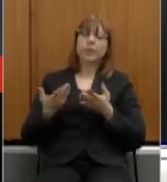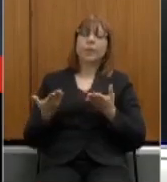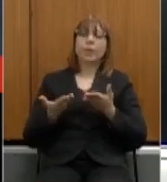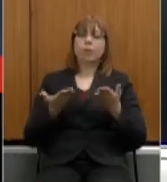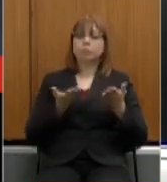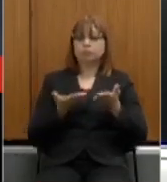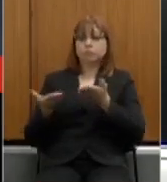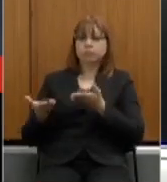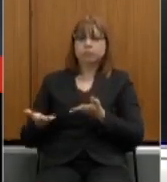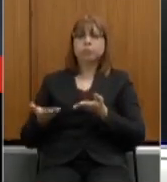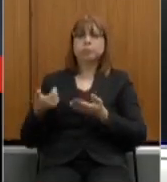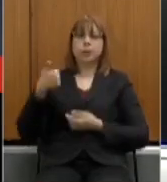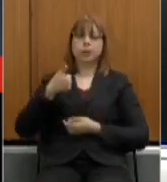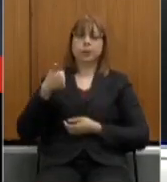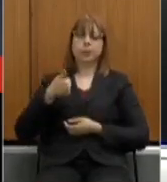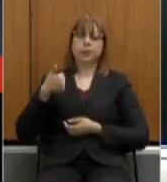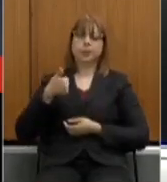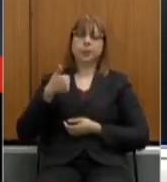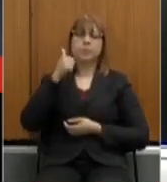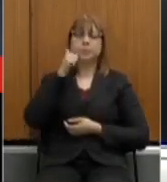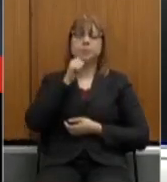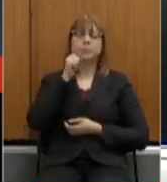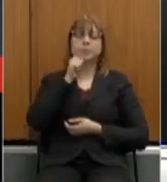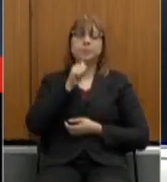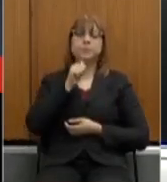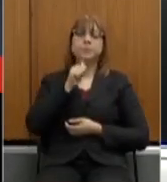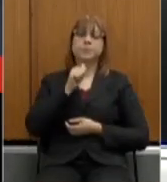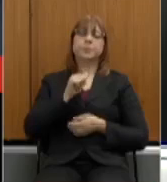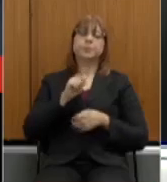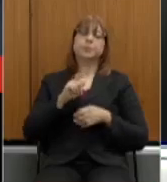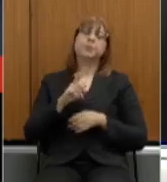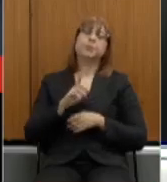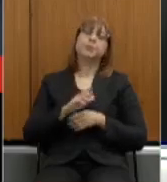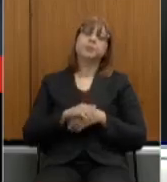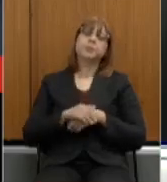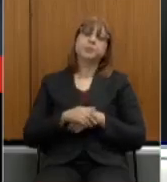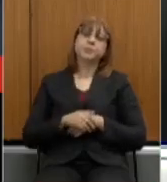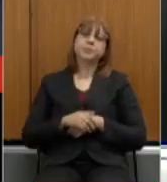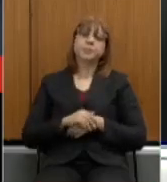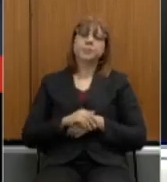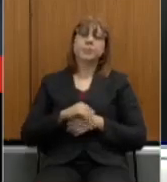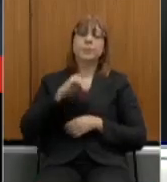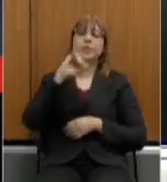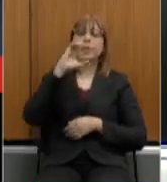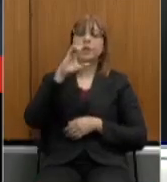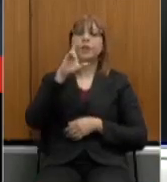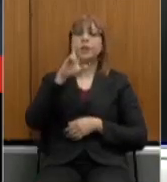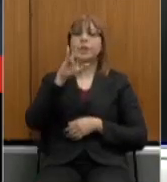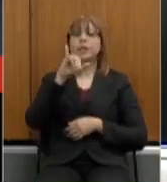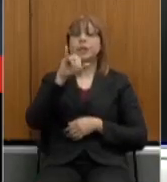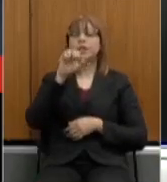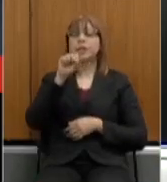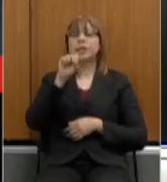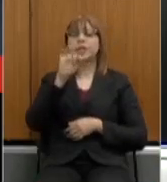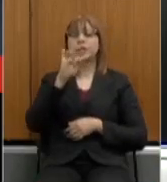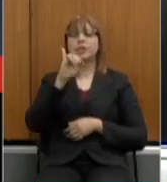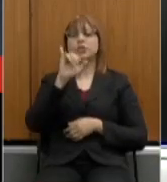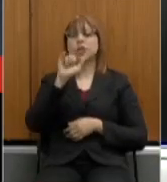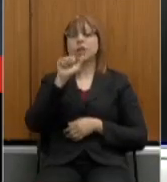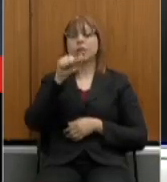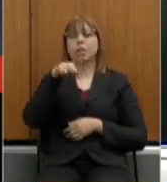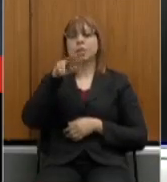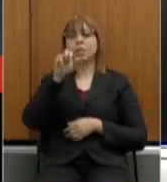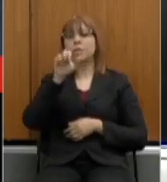passar a palavra, em primeiro lugar, à consultora legislativa da Câmara dos Deputados, senhora Cristiana de Oliveira Coelho